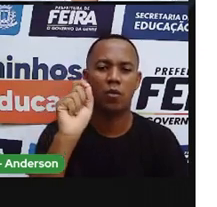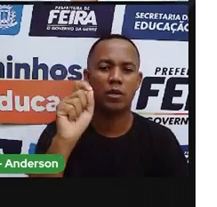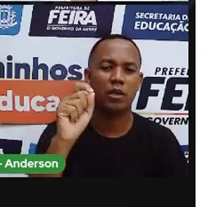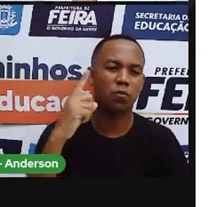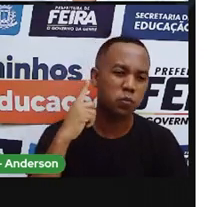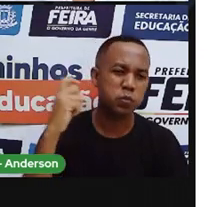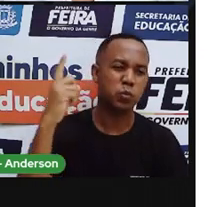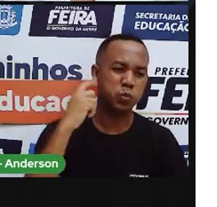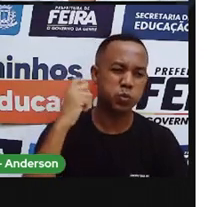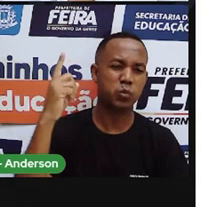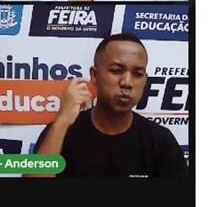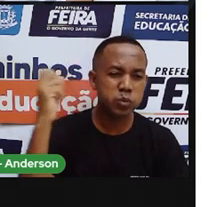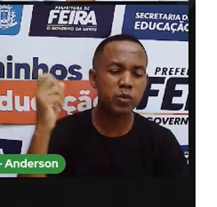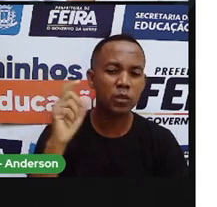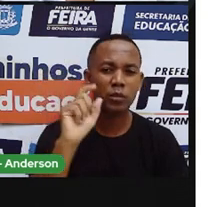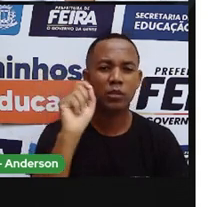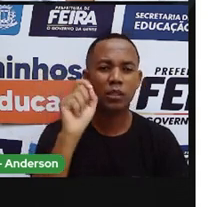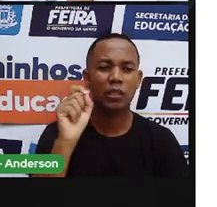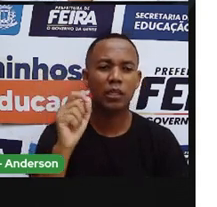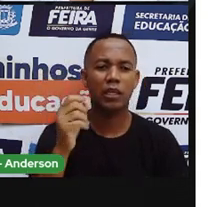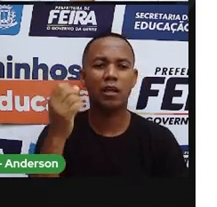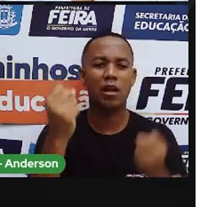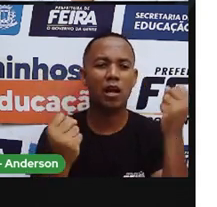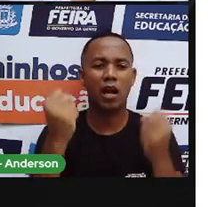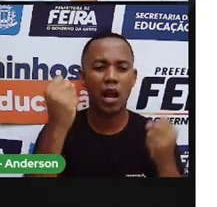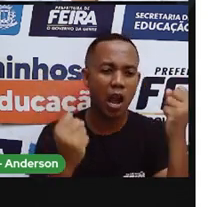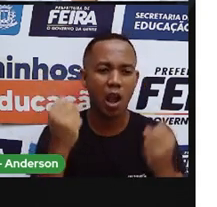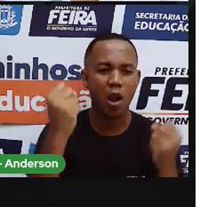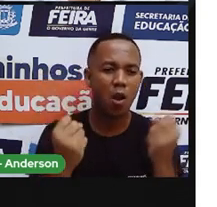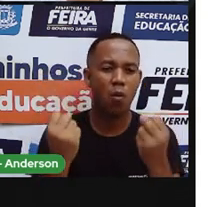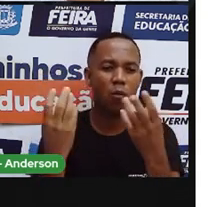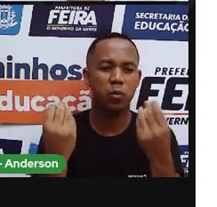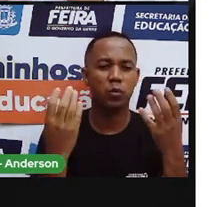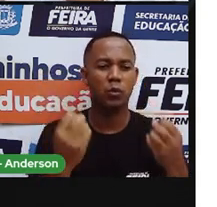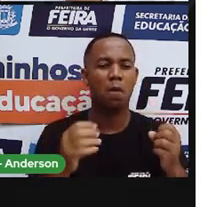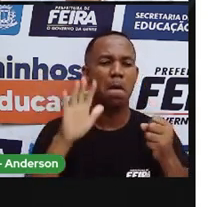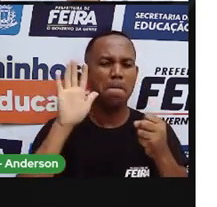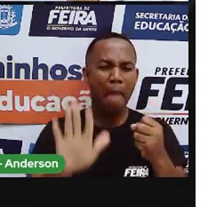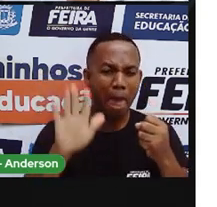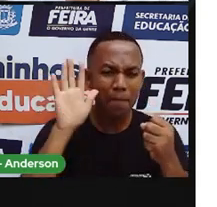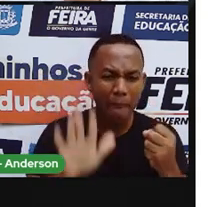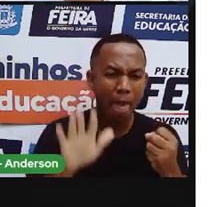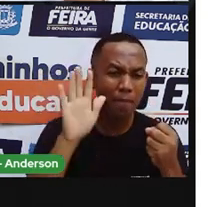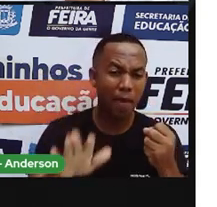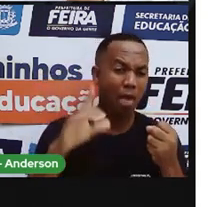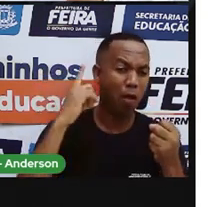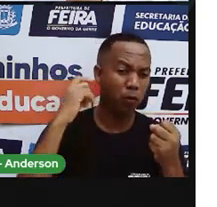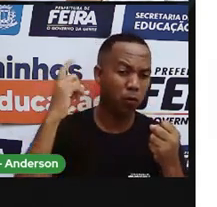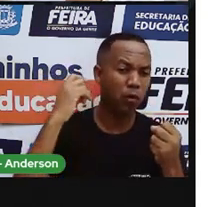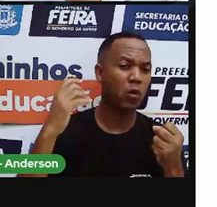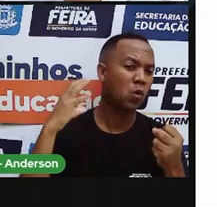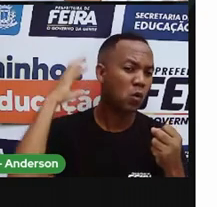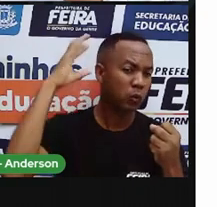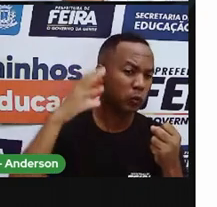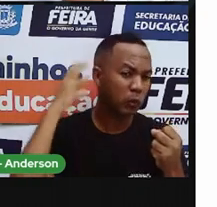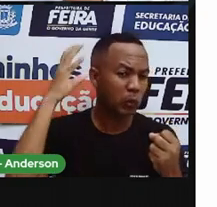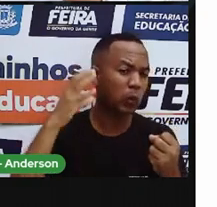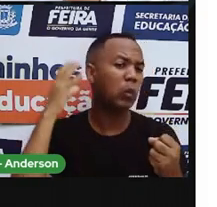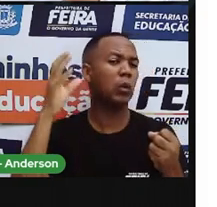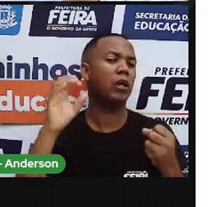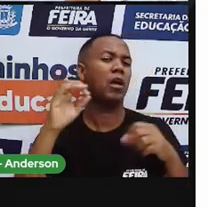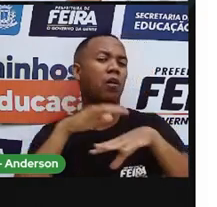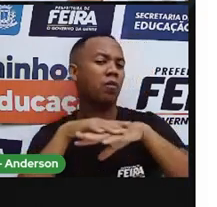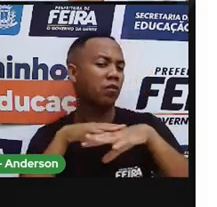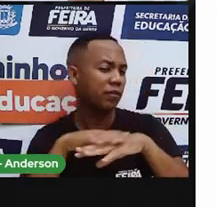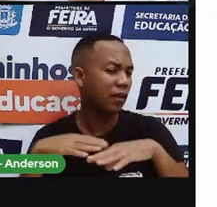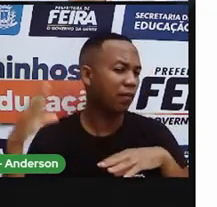buzinhas. A gente chega naquele trânsito no centro da cidade. Aquele barulho de carro passando. Inclusive. E aí vem as conversas.